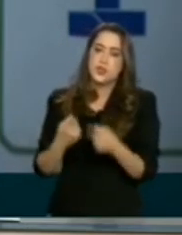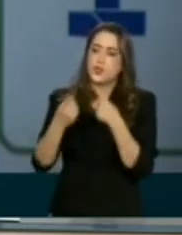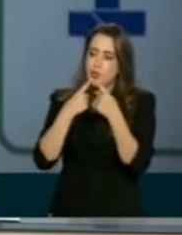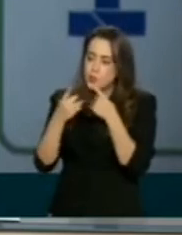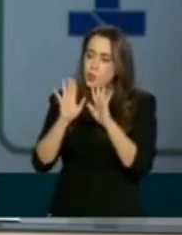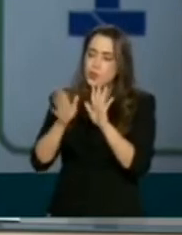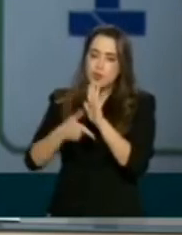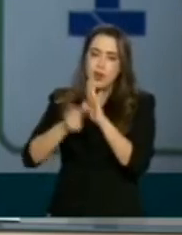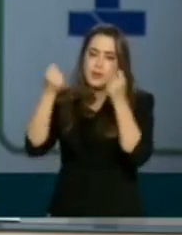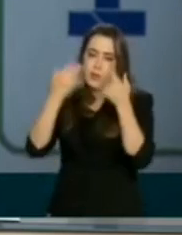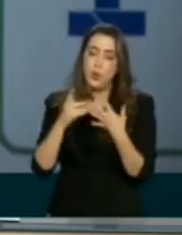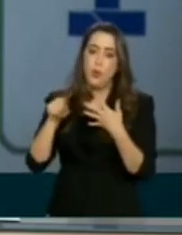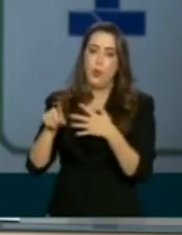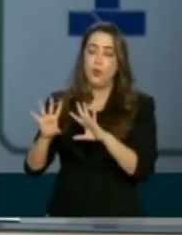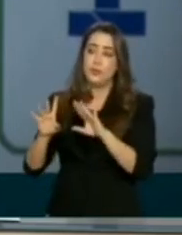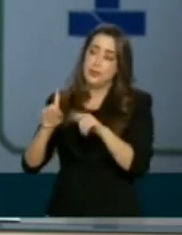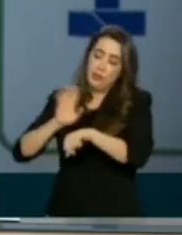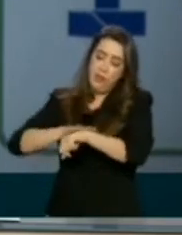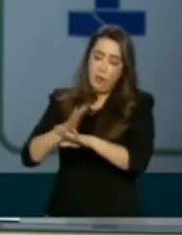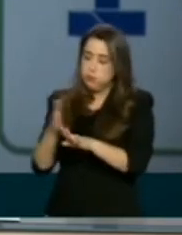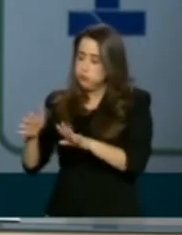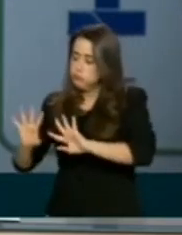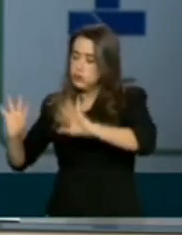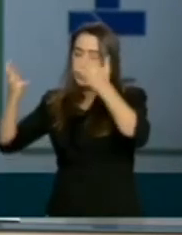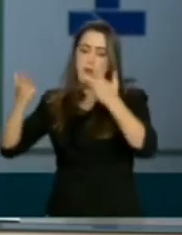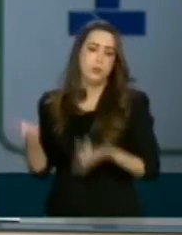em outras vezes, associado com a sazionalidade.